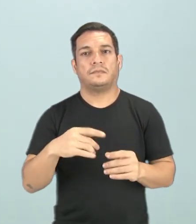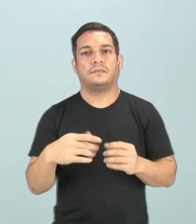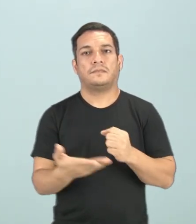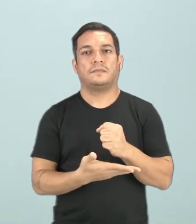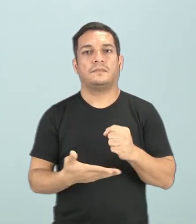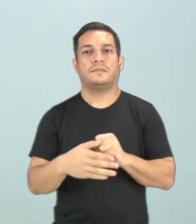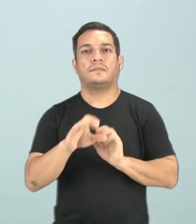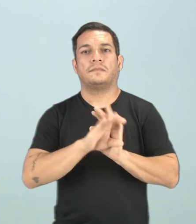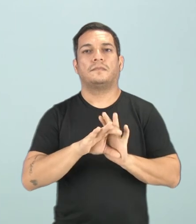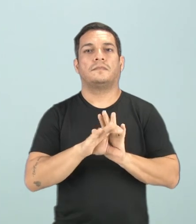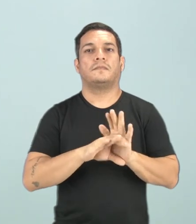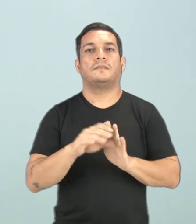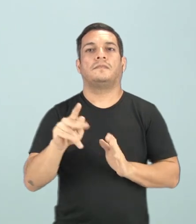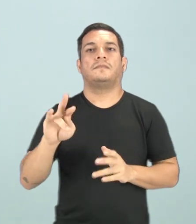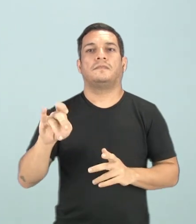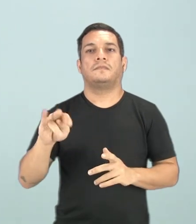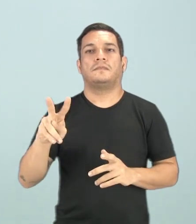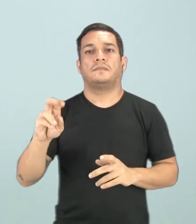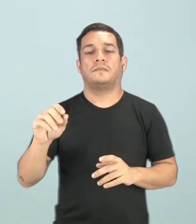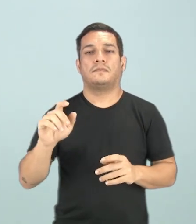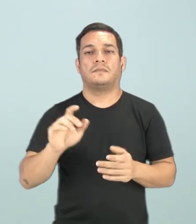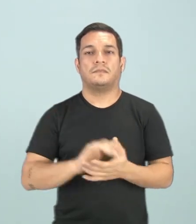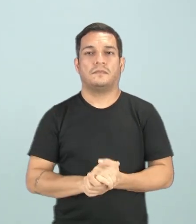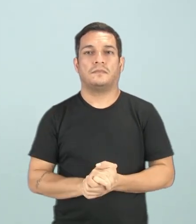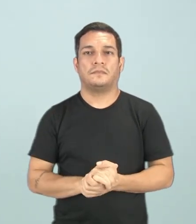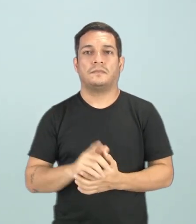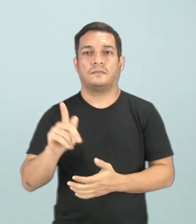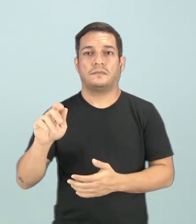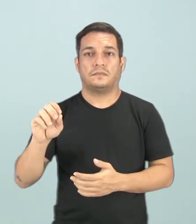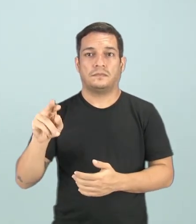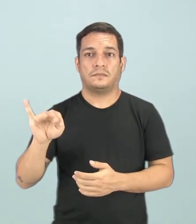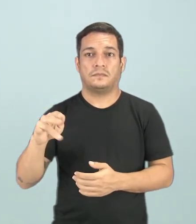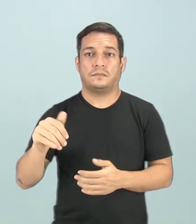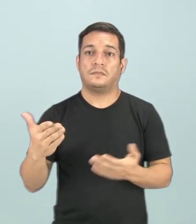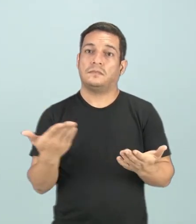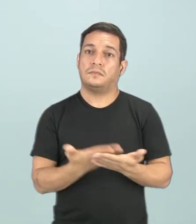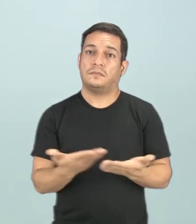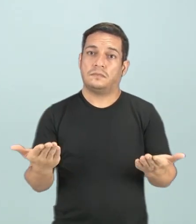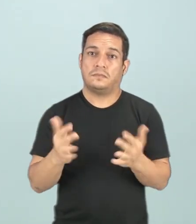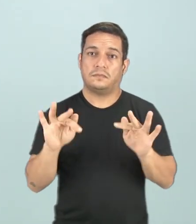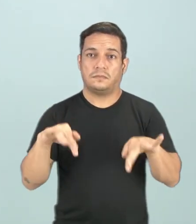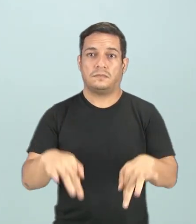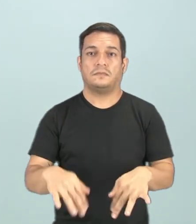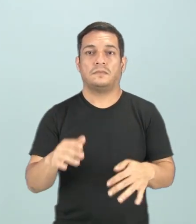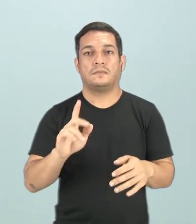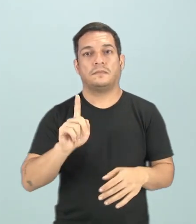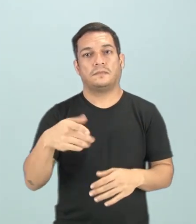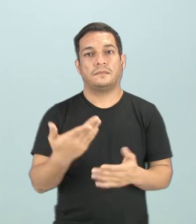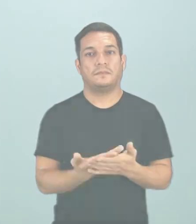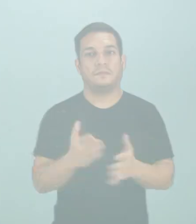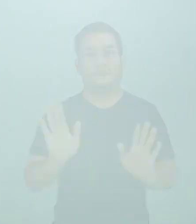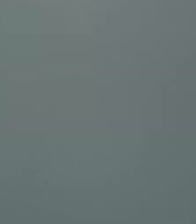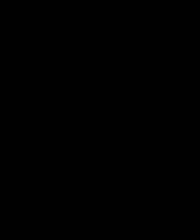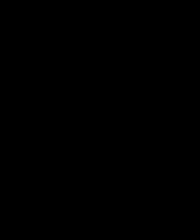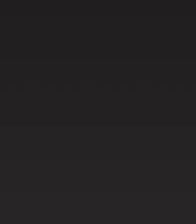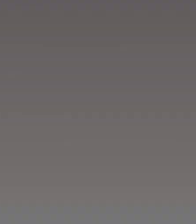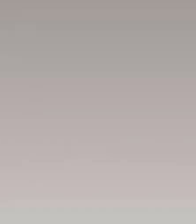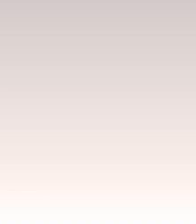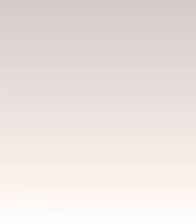conceitos primitivos de geometria. Então a nossa aula de hoje fica por aqui e até a próxima. Tchau,